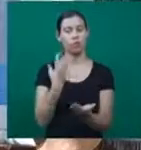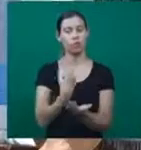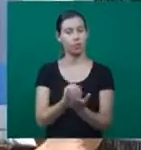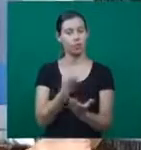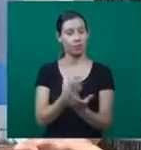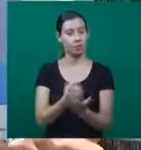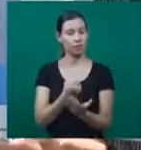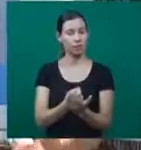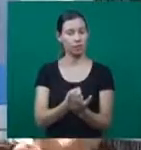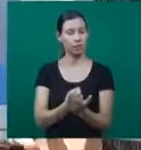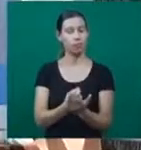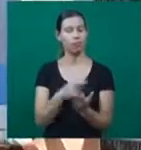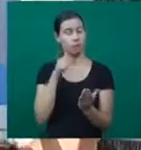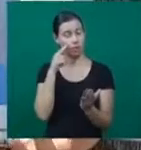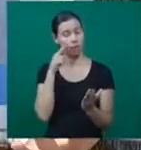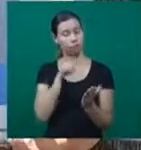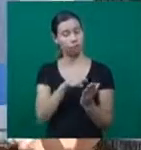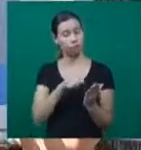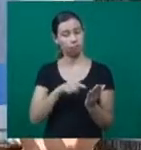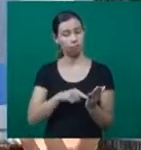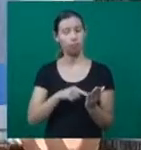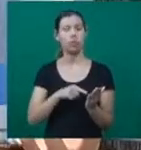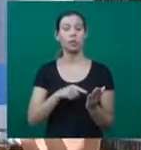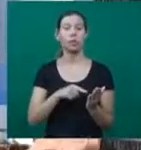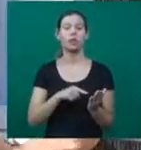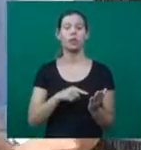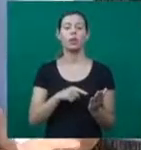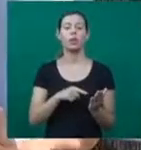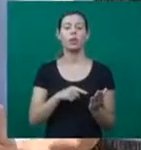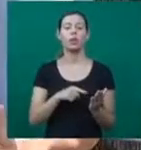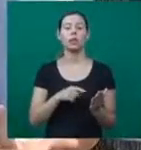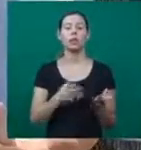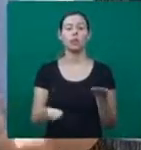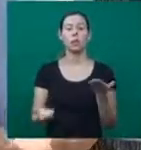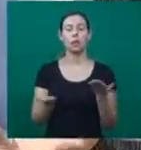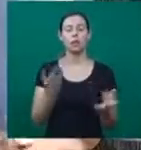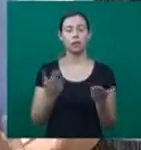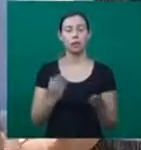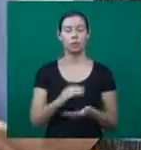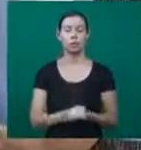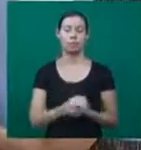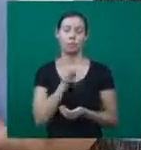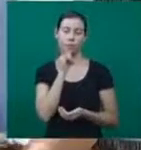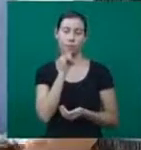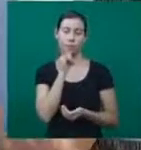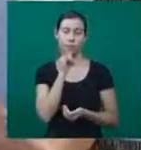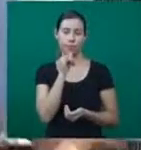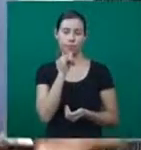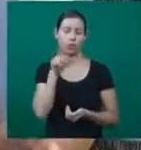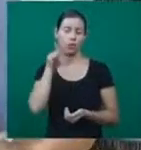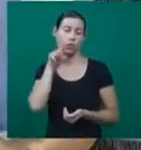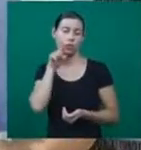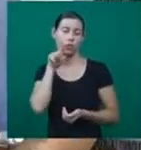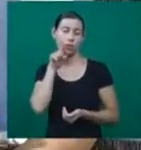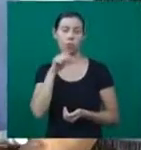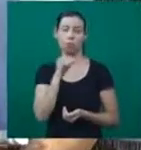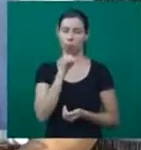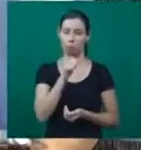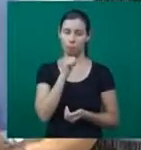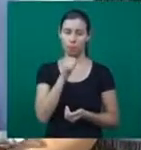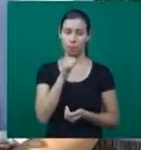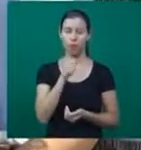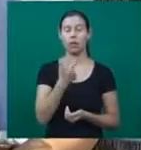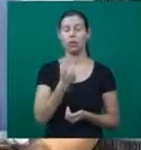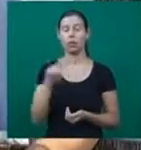com precisão os dias da minha menstruação, os dias que eu vou estar ovulando, o meu período fértil, todo esse tipo de coisa